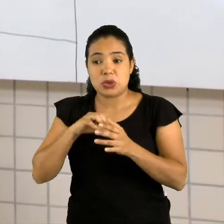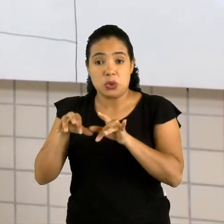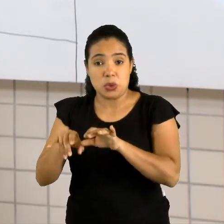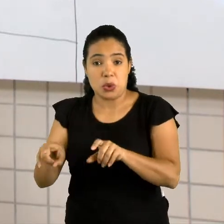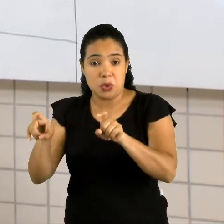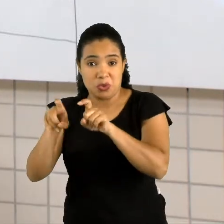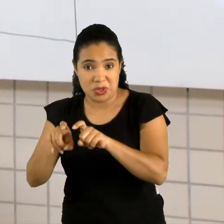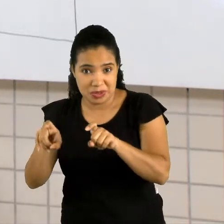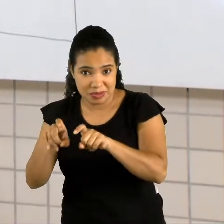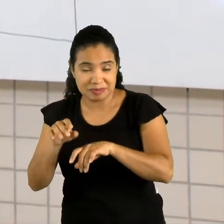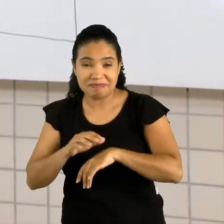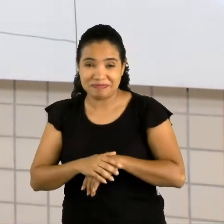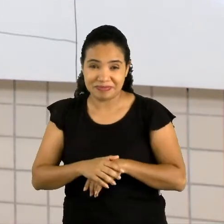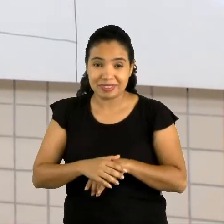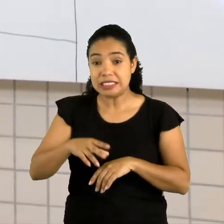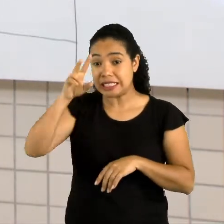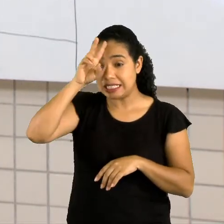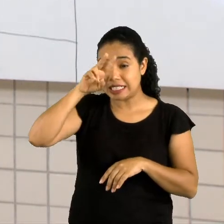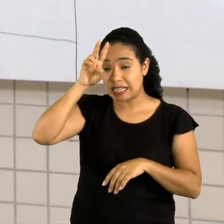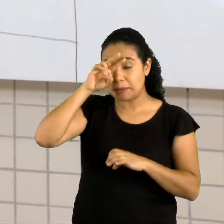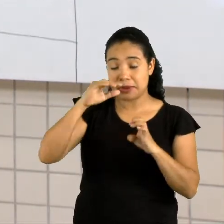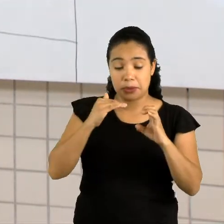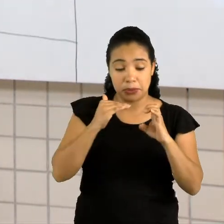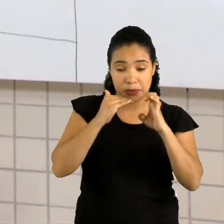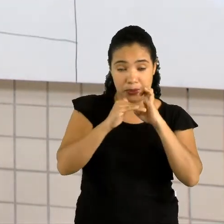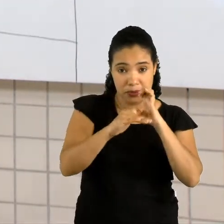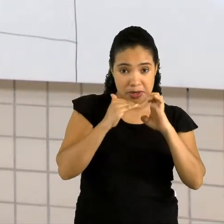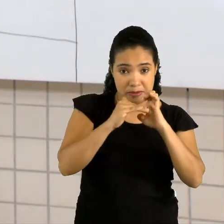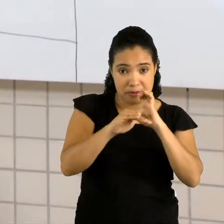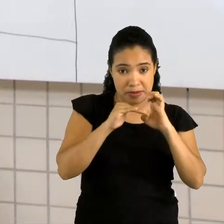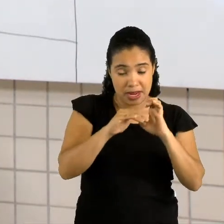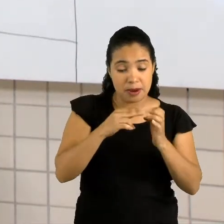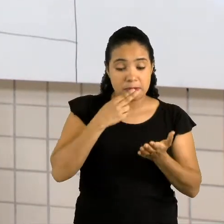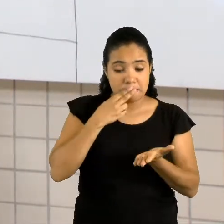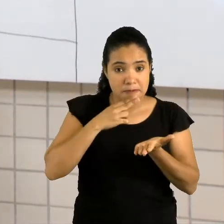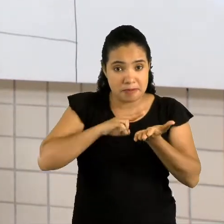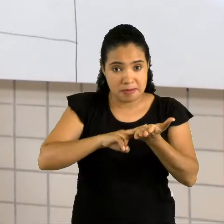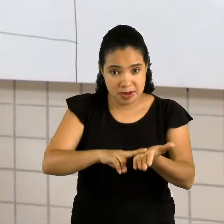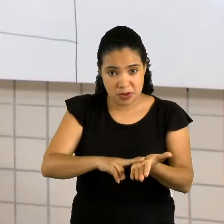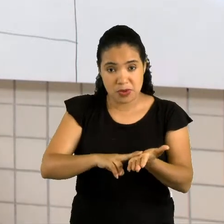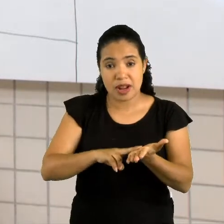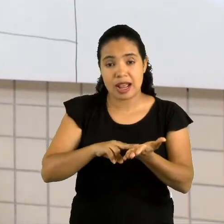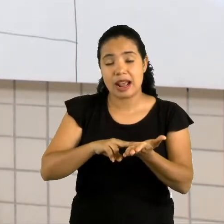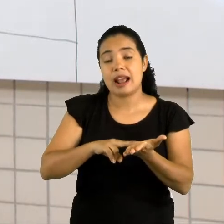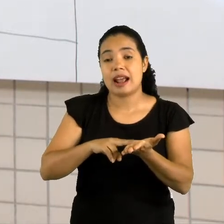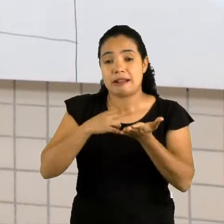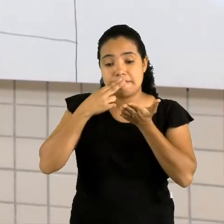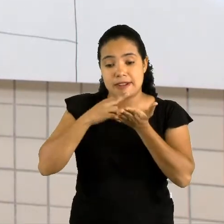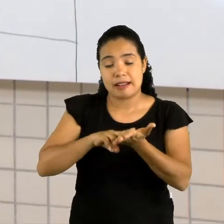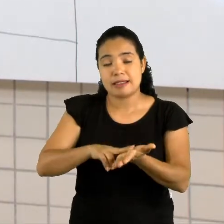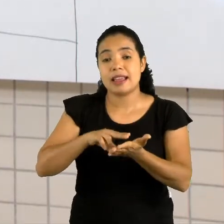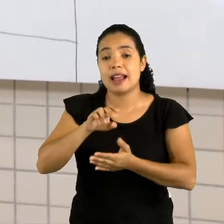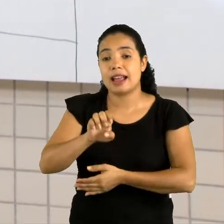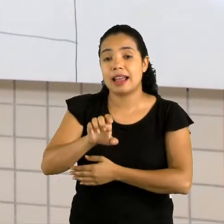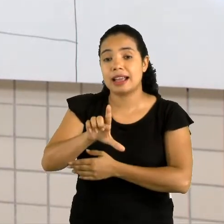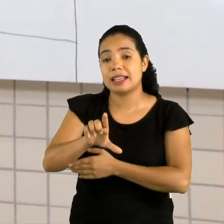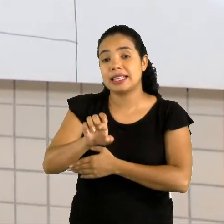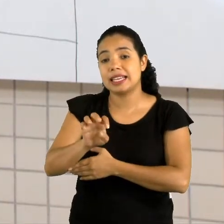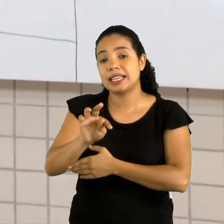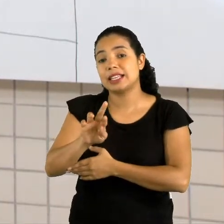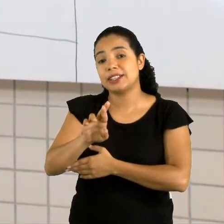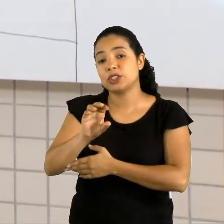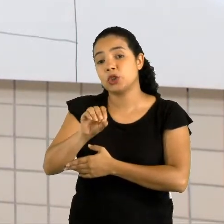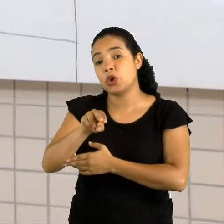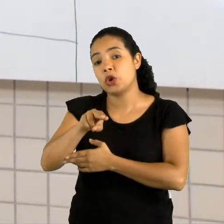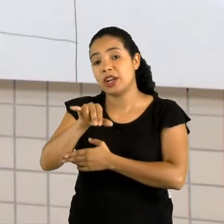Lembra que o e-mail é uma carta eletrônica? É uma maneira de eu enviar uma carta. Só que a